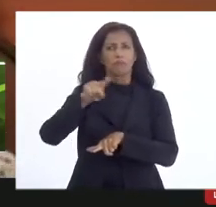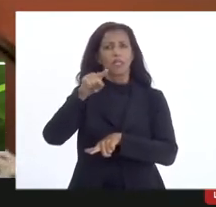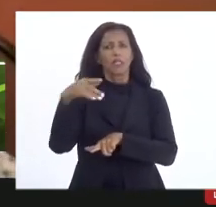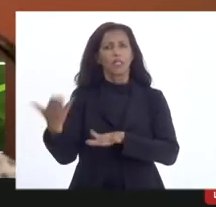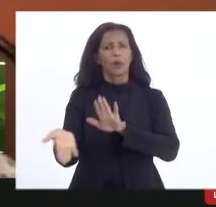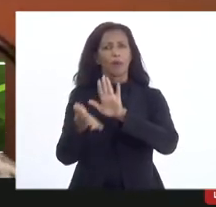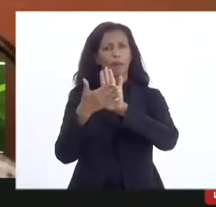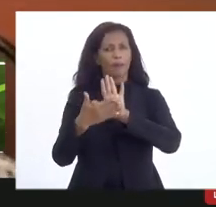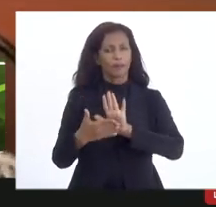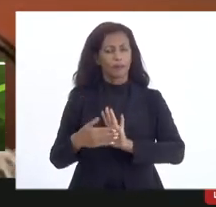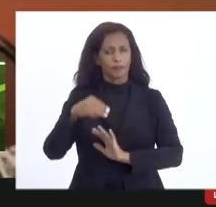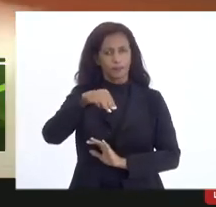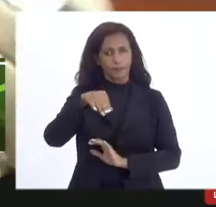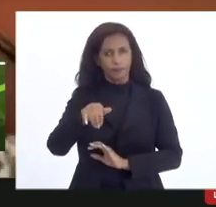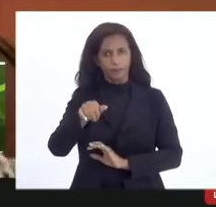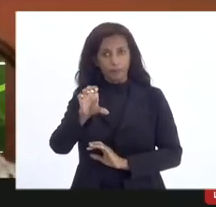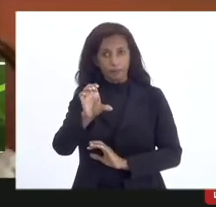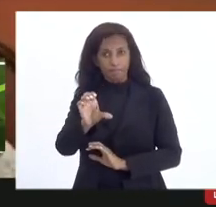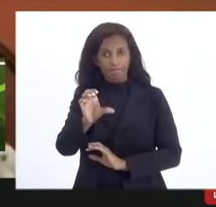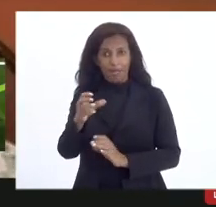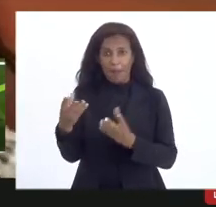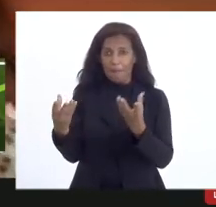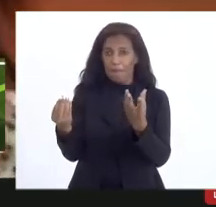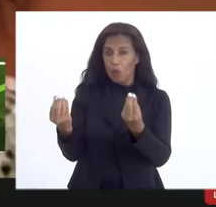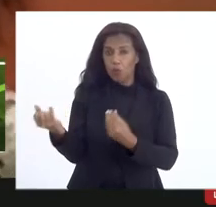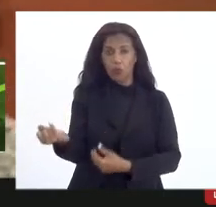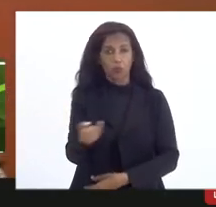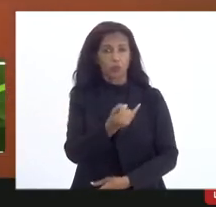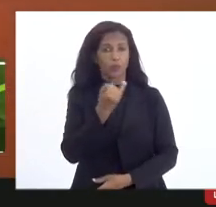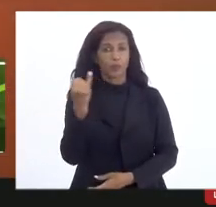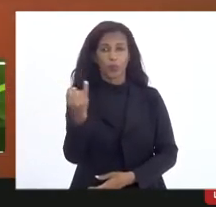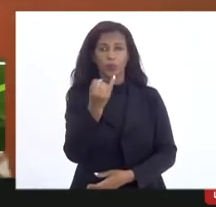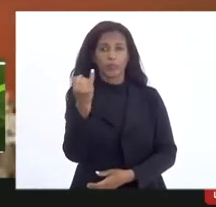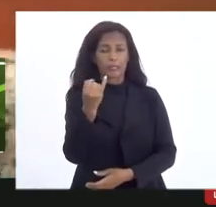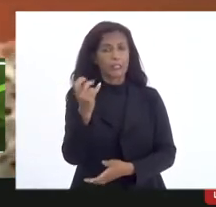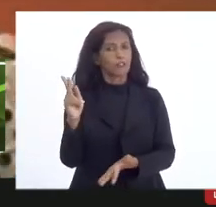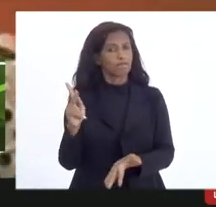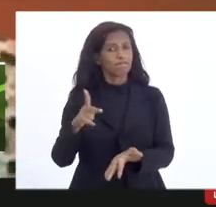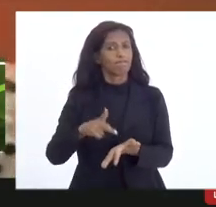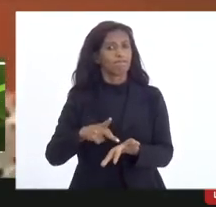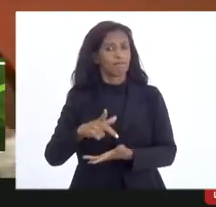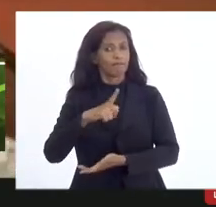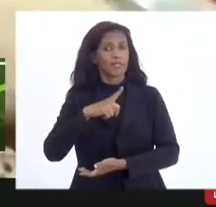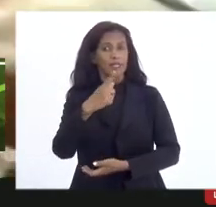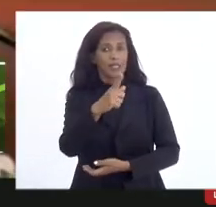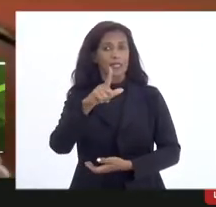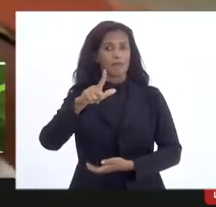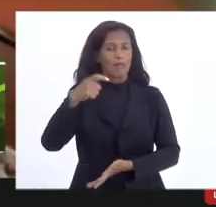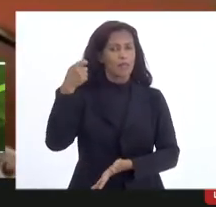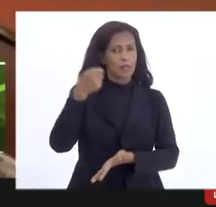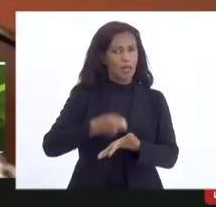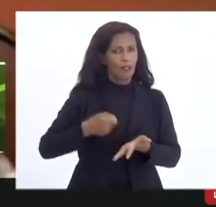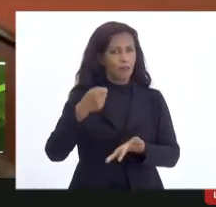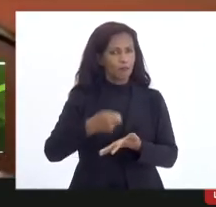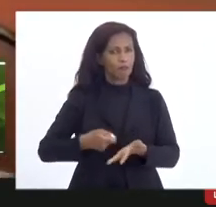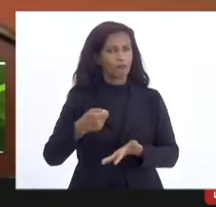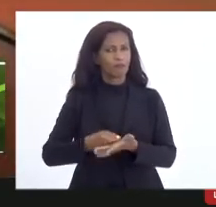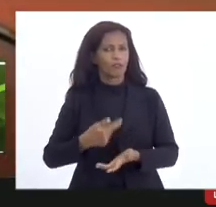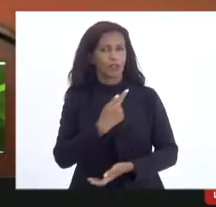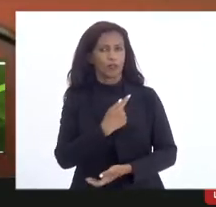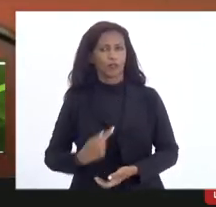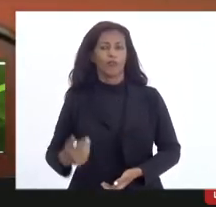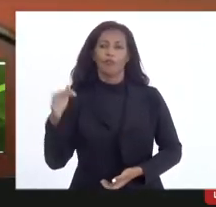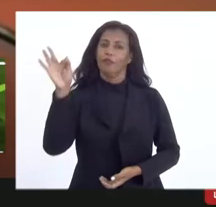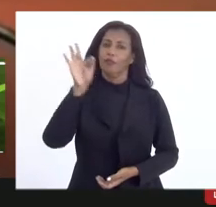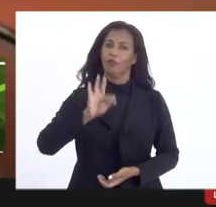proposta do deputado Carlos Mink é muito importante que de fato a gente tenha esse PL a nossa luta no governo